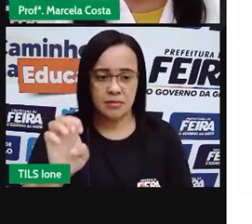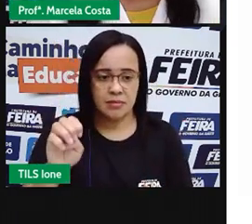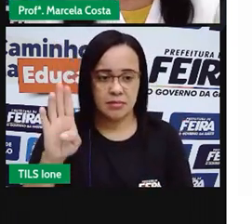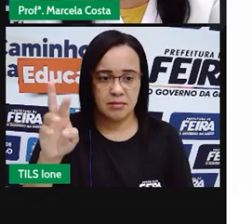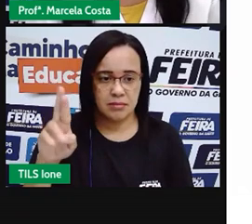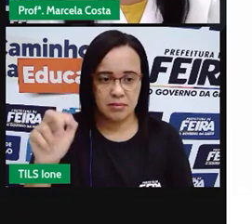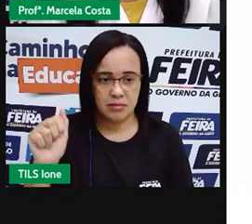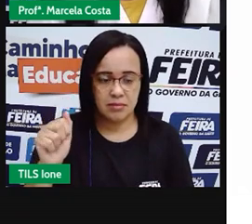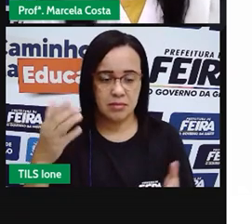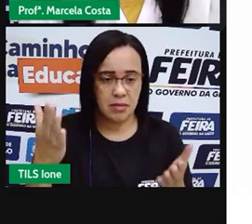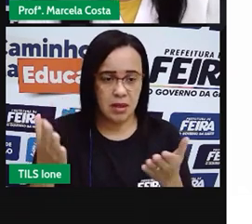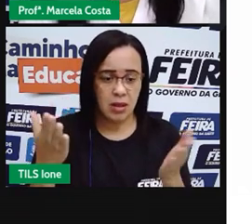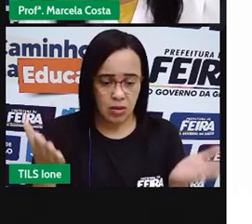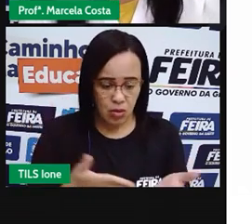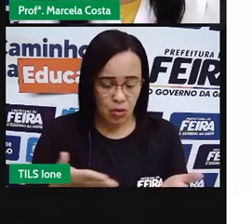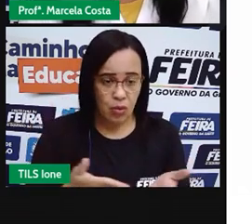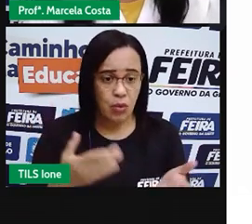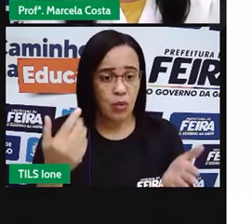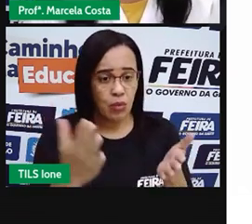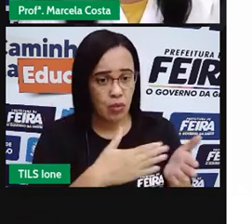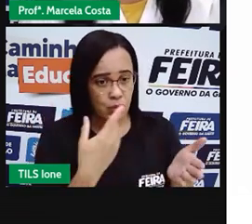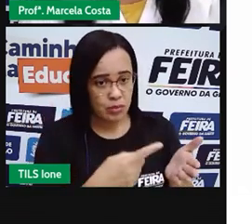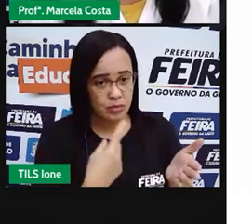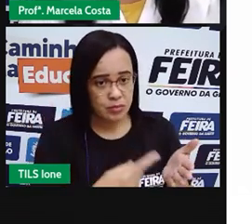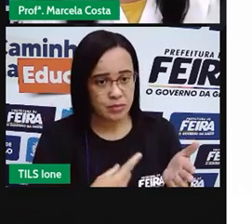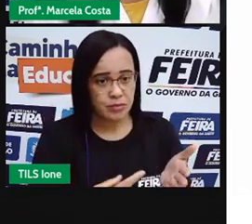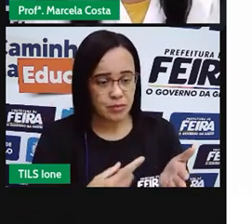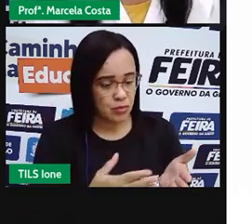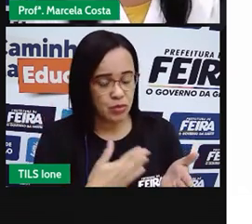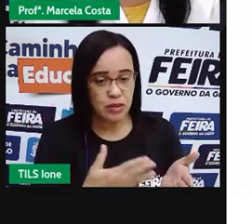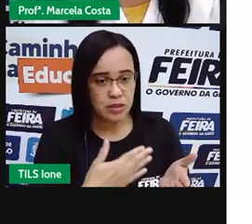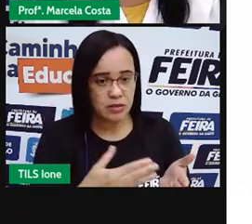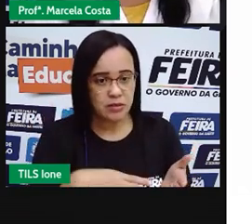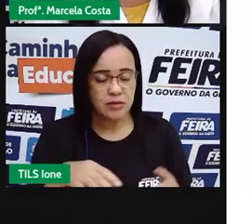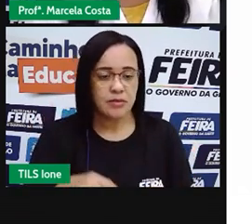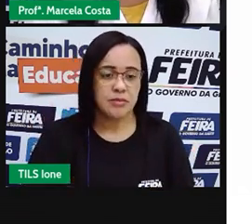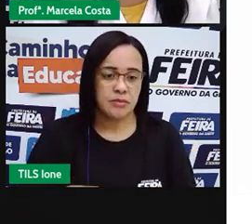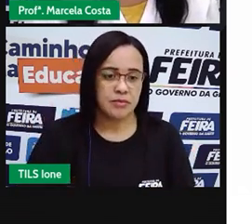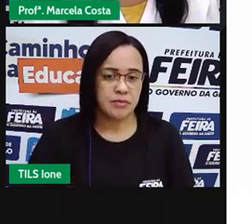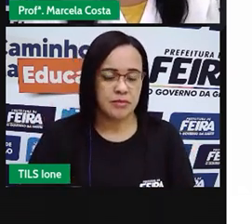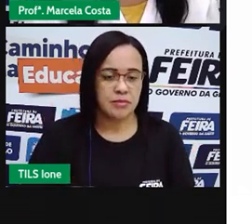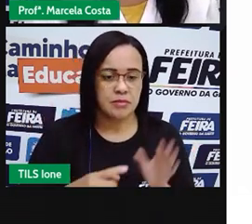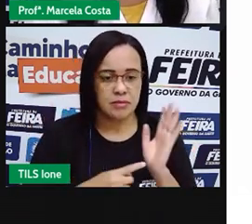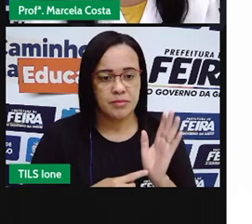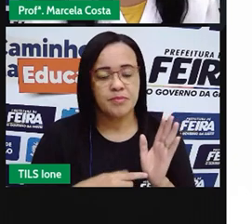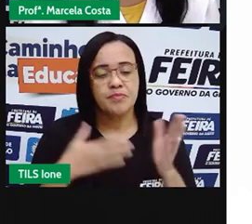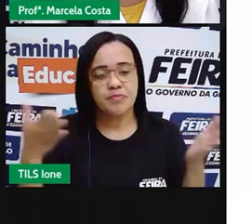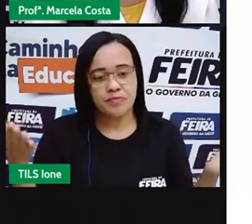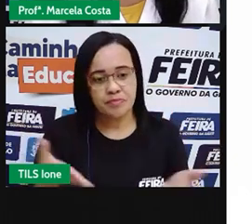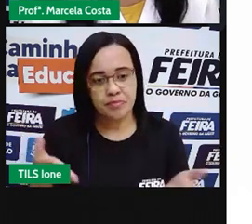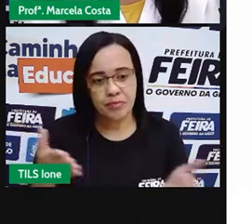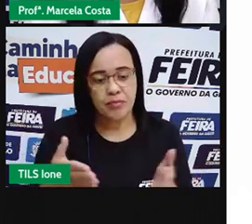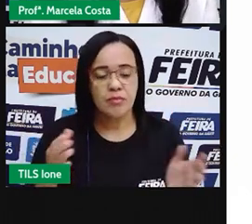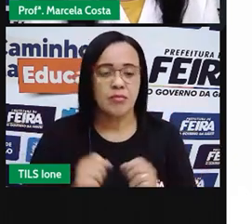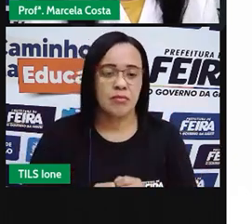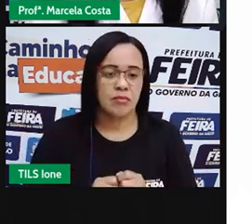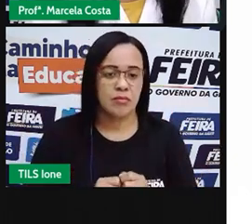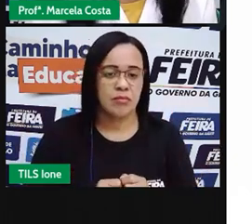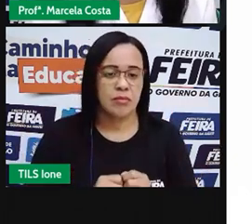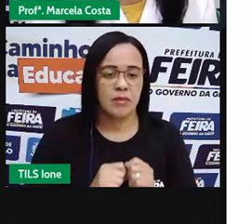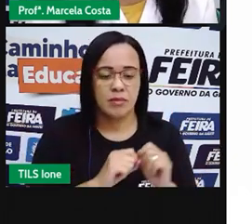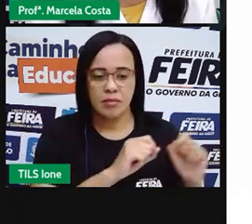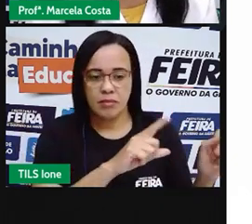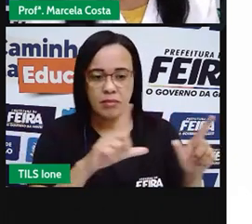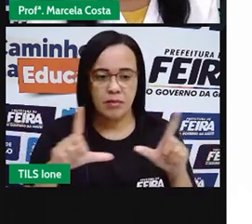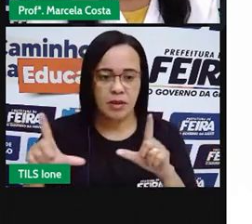vamos trabalhar durante essa aula. Então, criançada, com essa aula de hoje, vocês